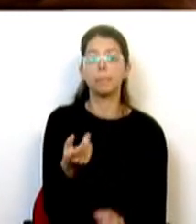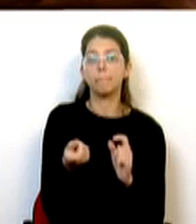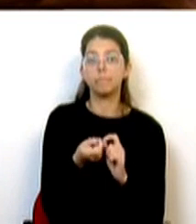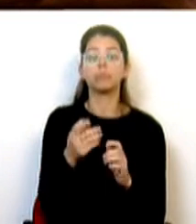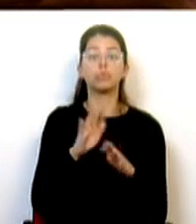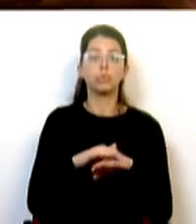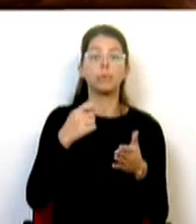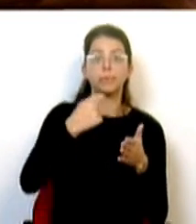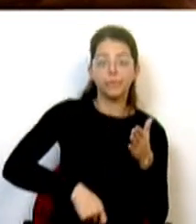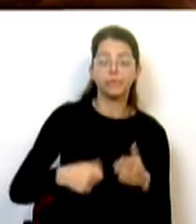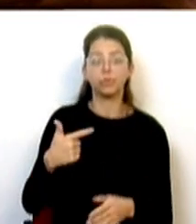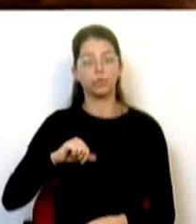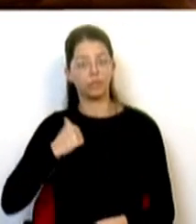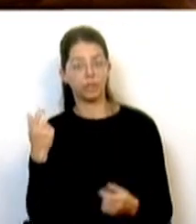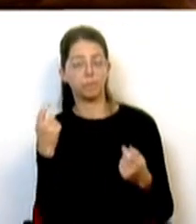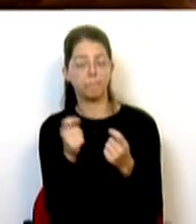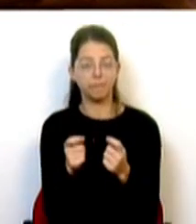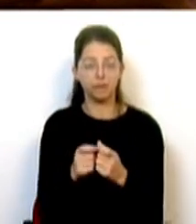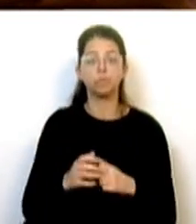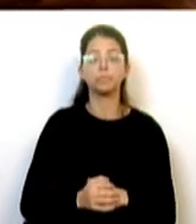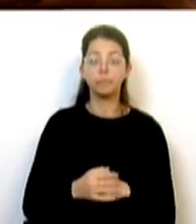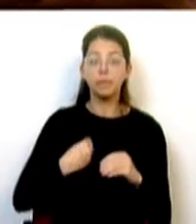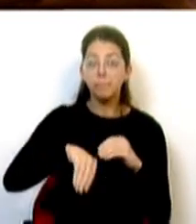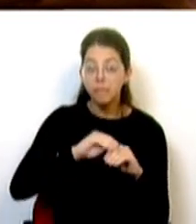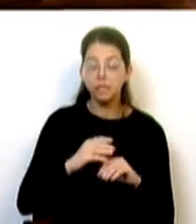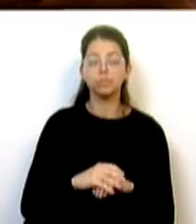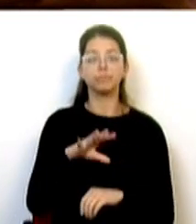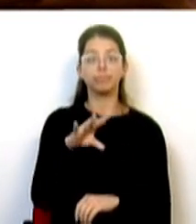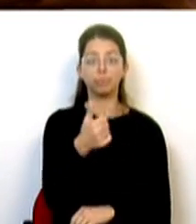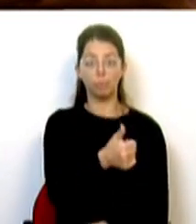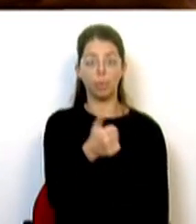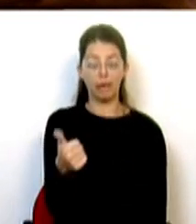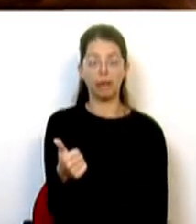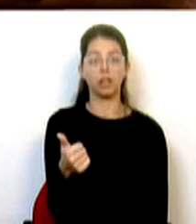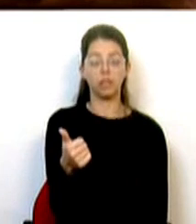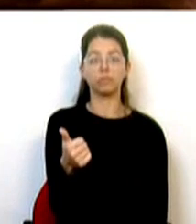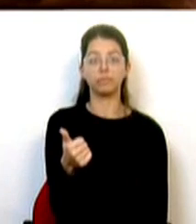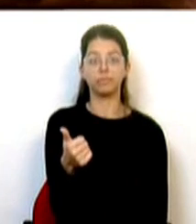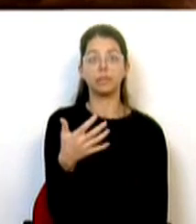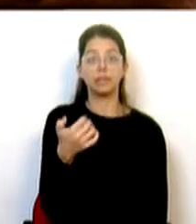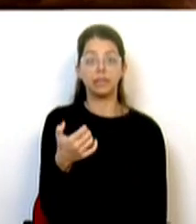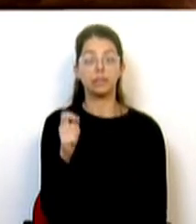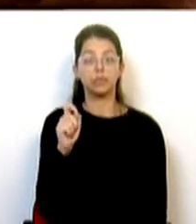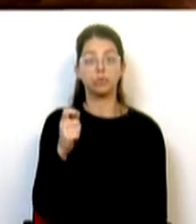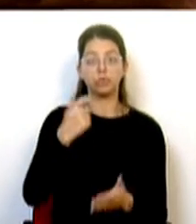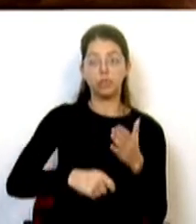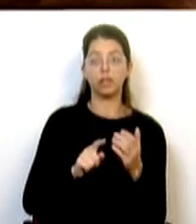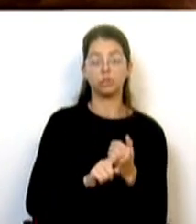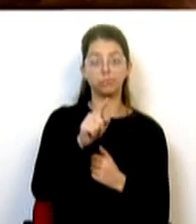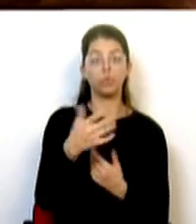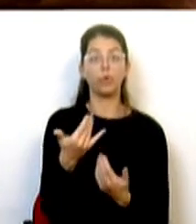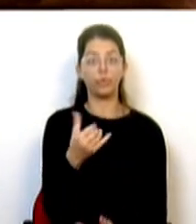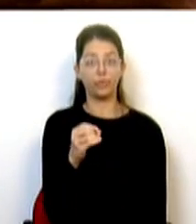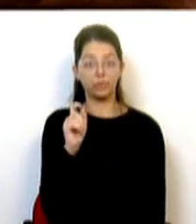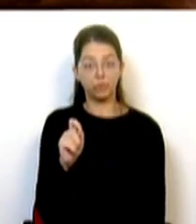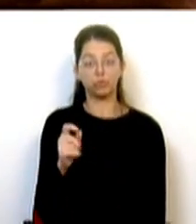a Caldas da Rainha e a Torres Verdes. E ainda, quando a localização do Bomberral se situa a 15 minutos de Caldas Rainha ou a 20